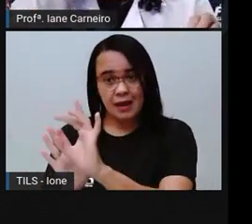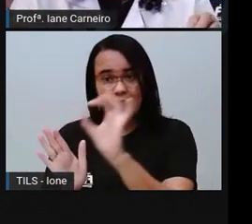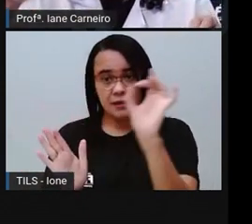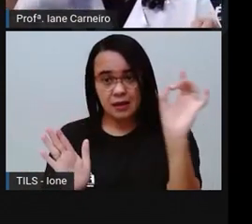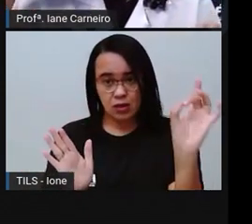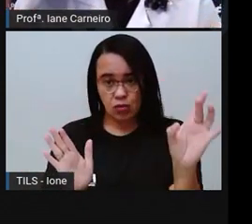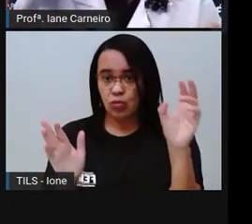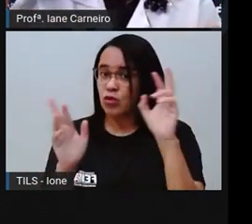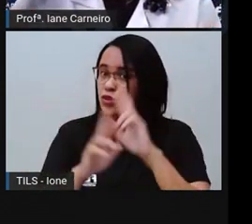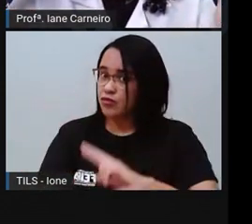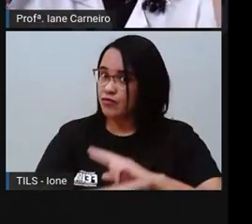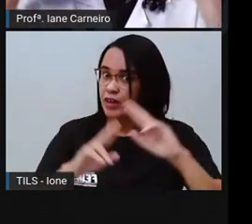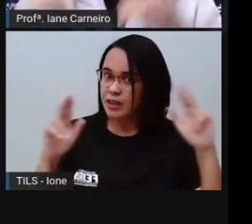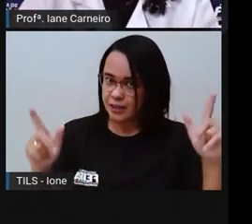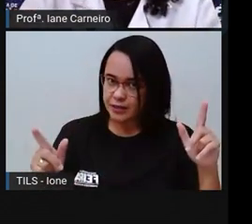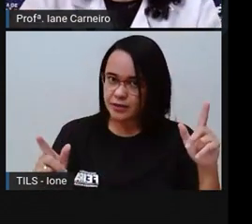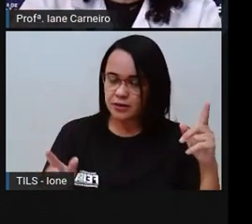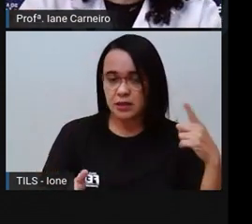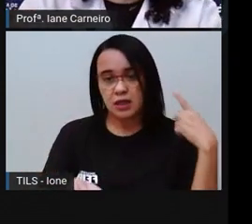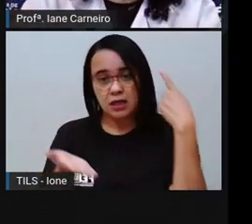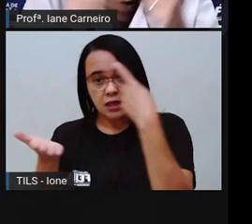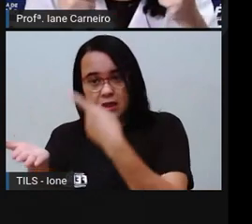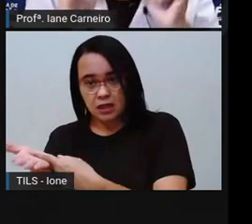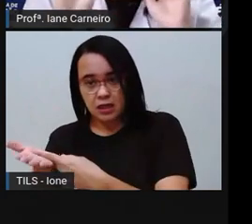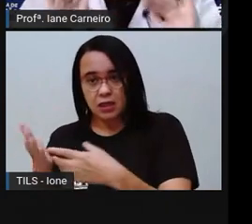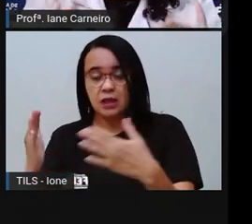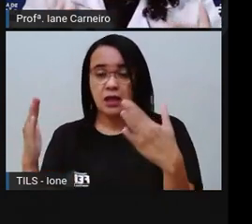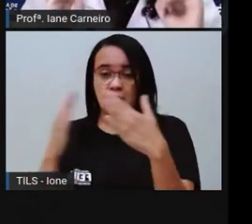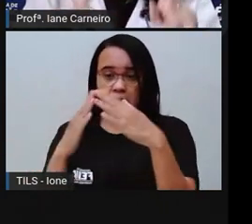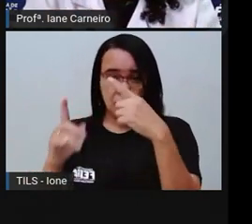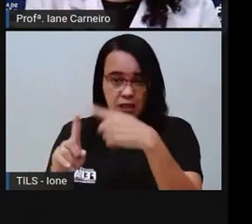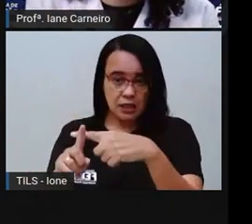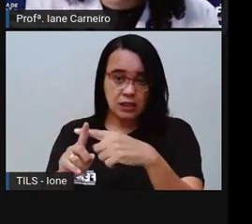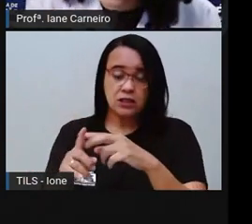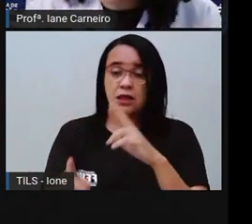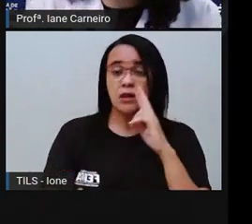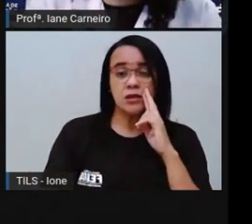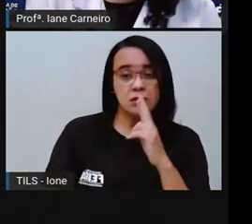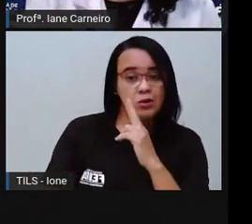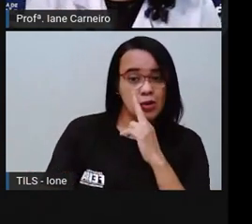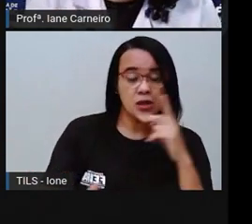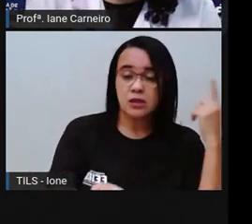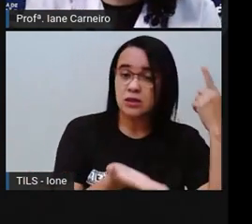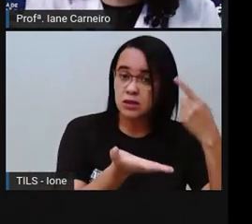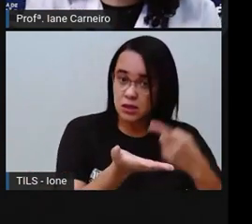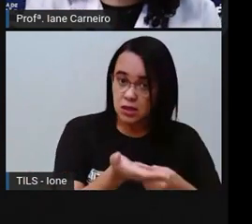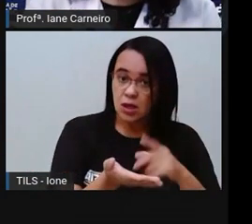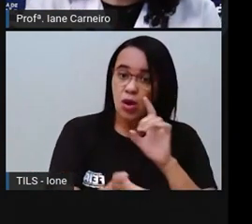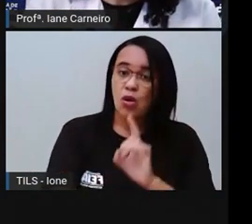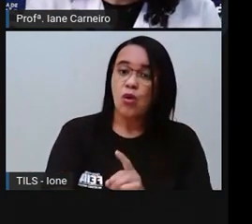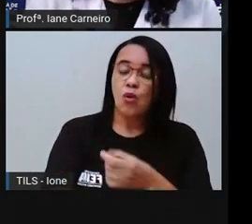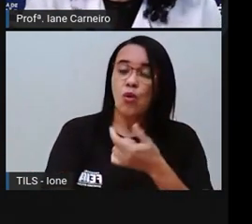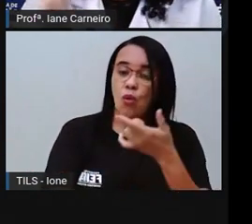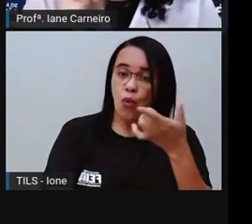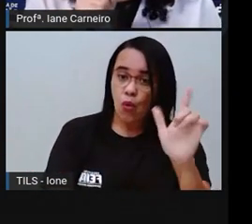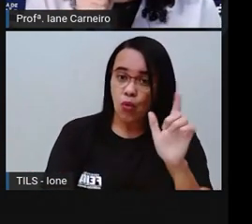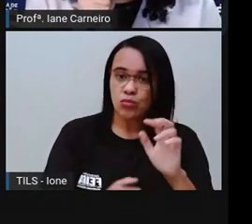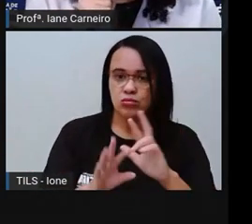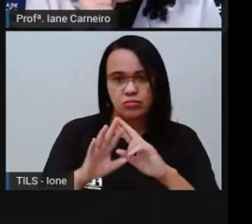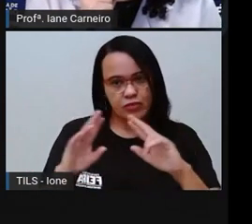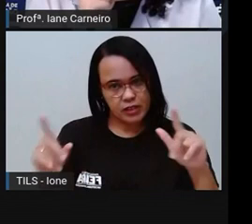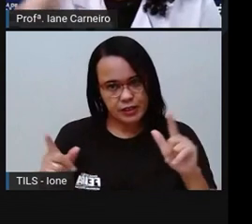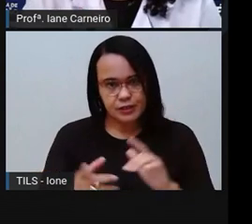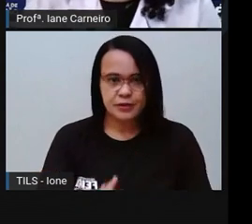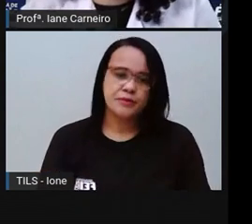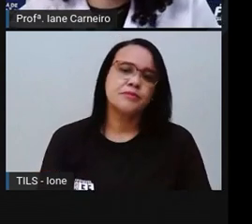diferentes do combinado do restaurante, tá joia? A gente vai conversar na estante sobre esses combinados. Você